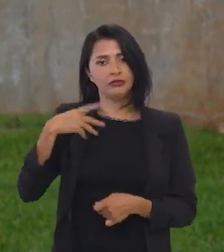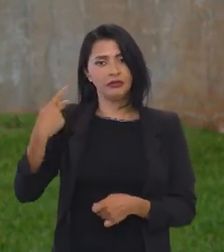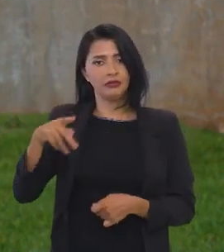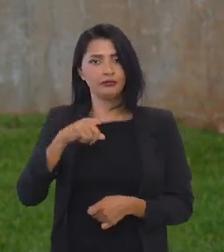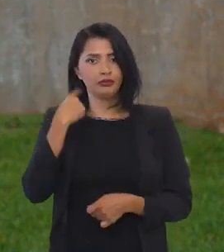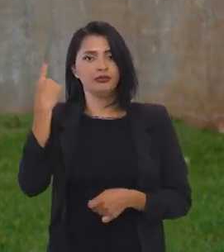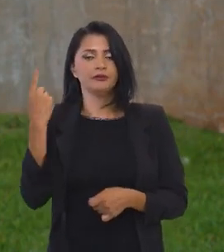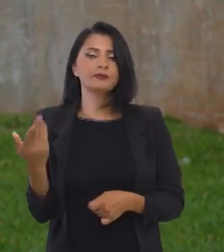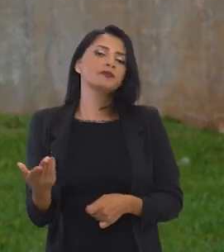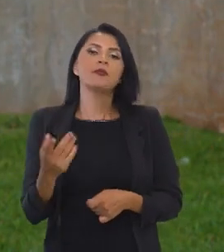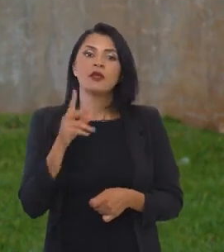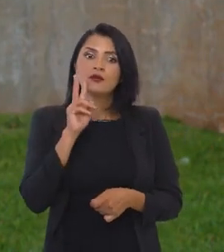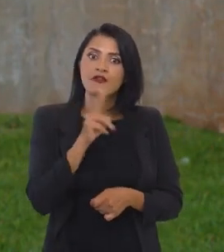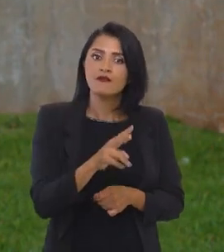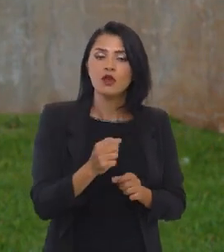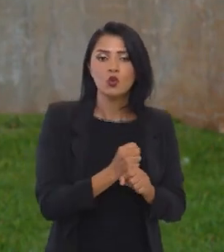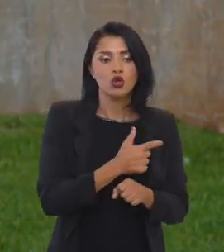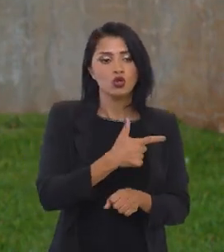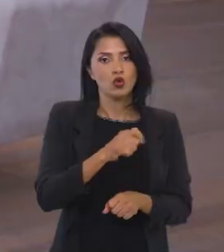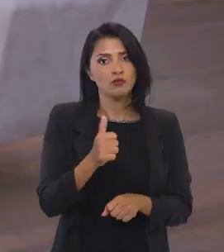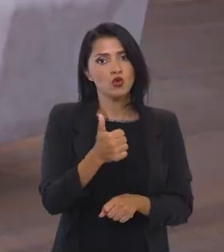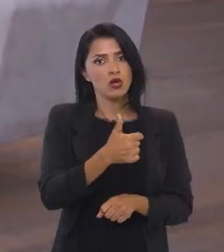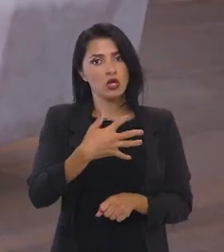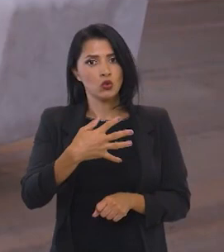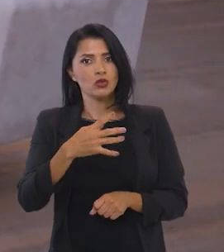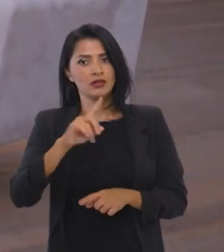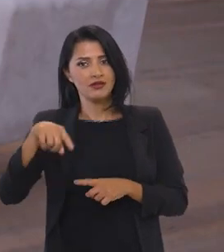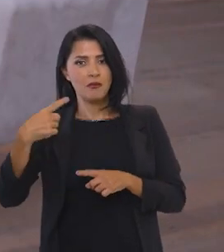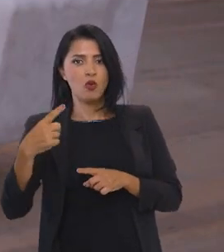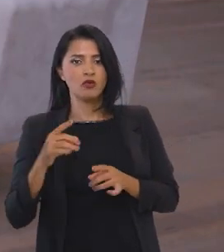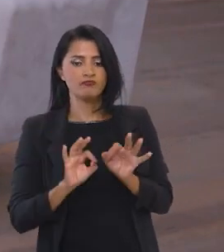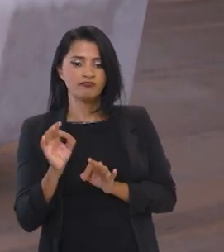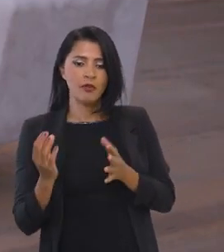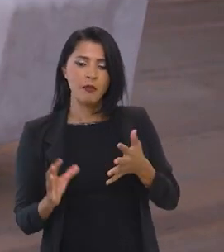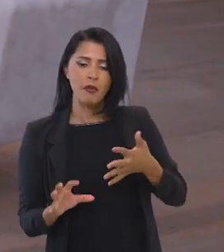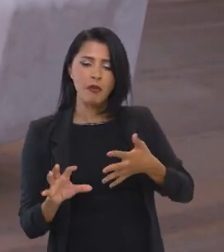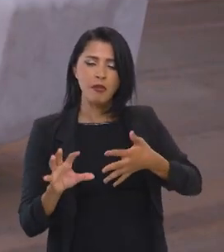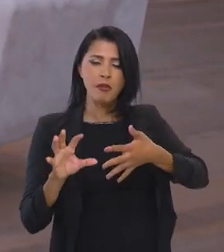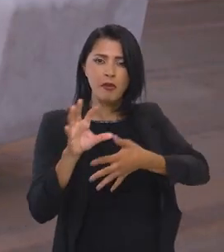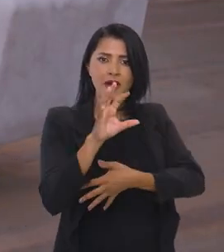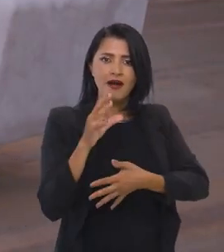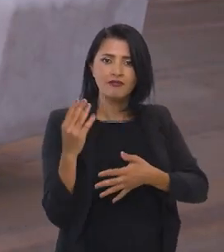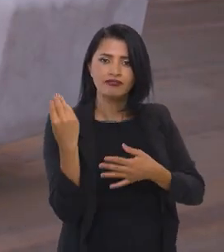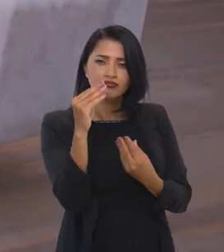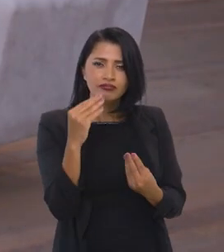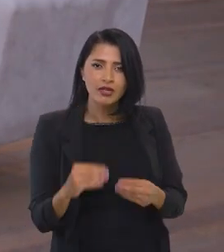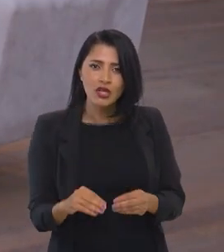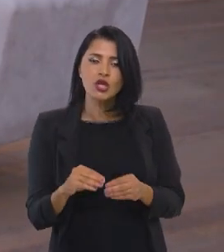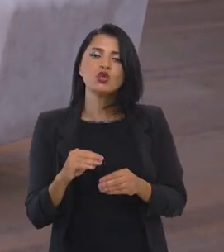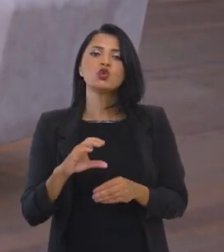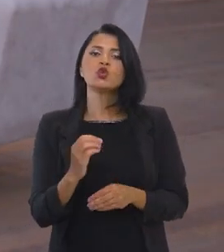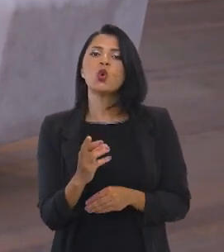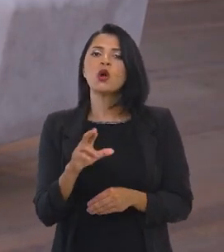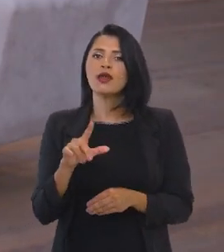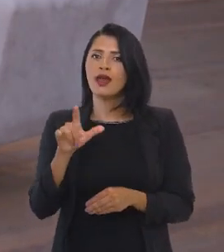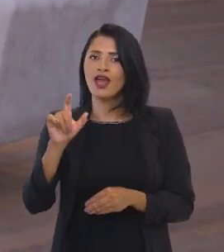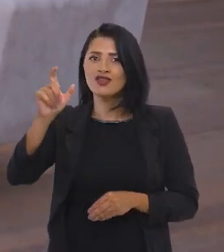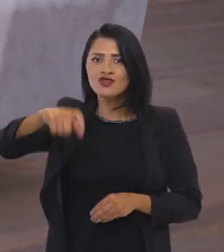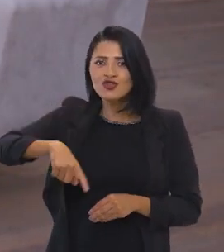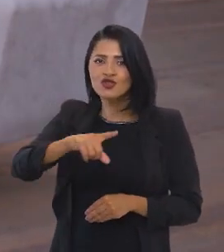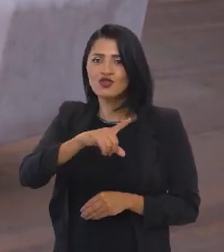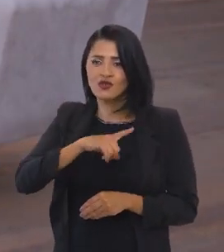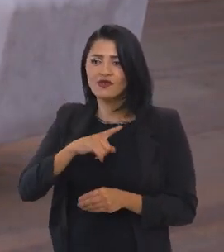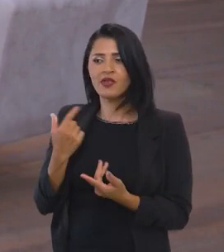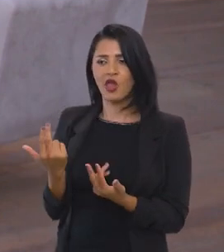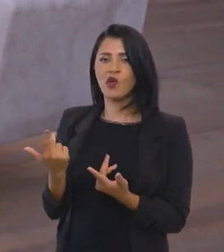econômica ali. Você vê que de 2014, depois dessa categorização, essa classificação do crédito,